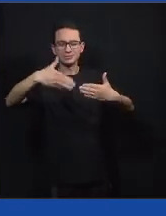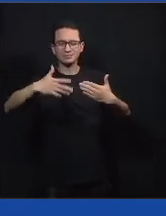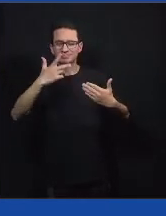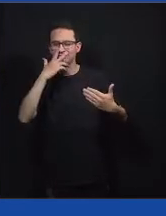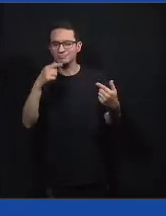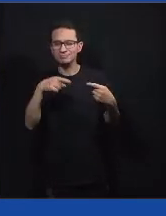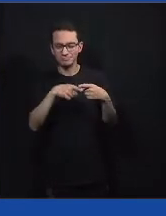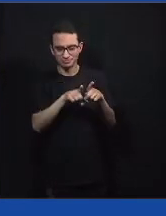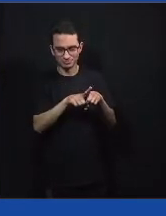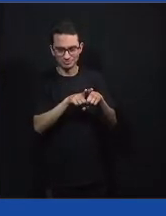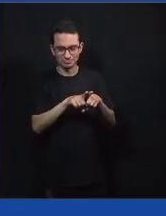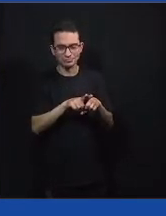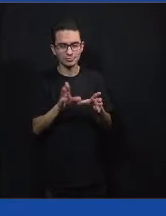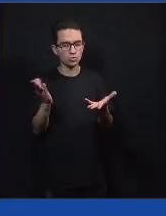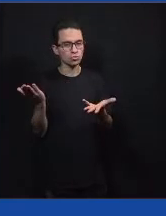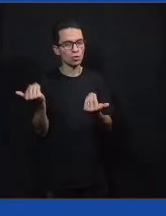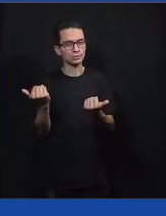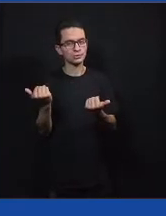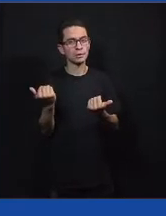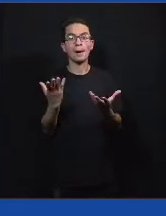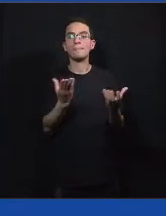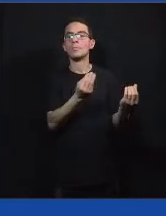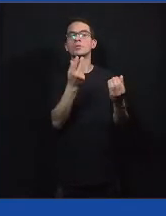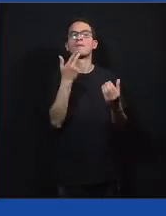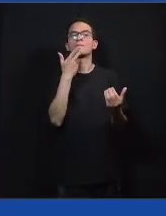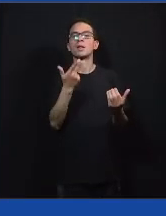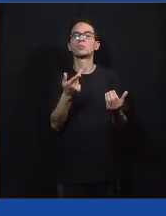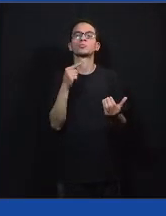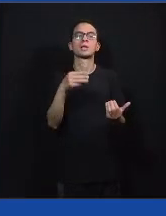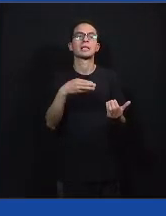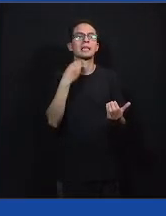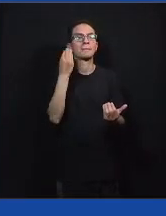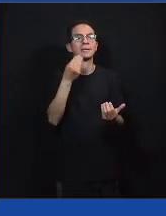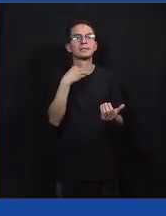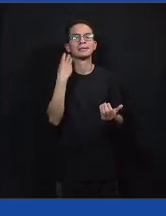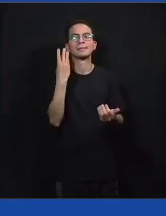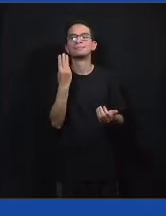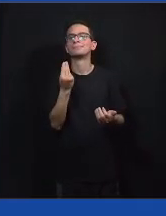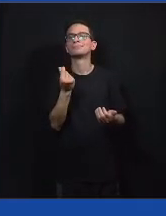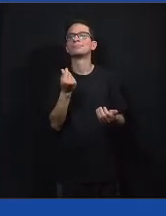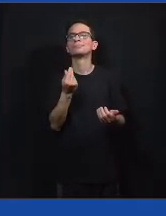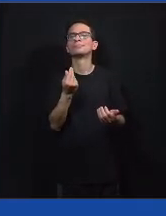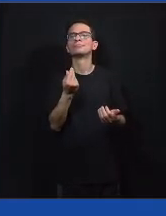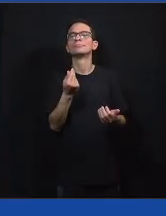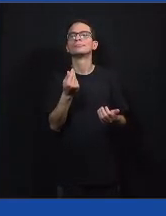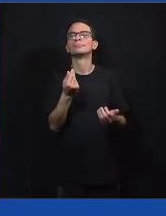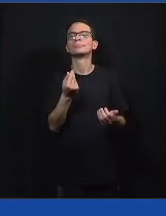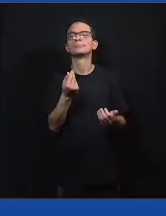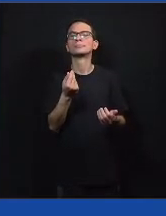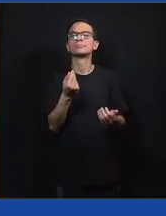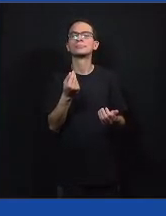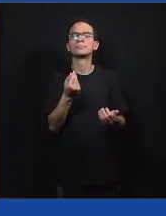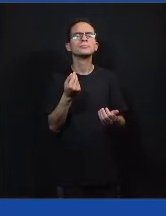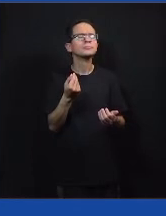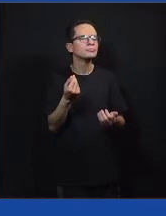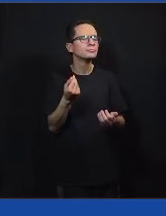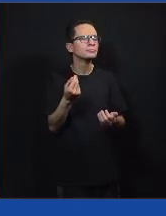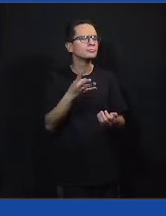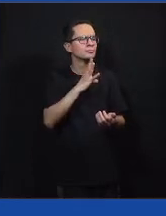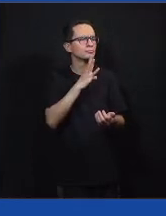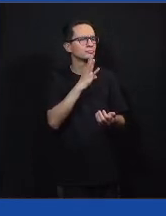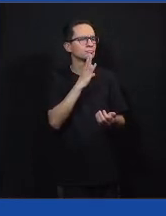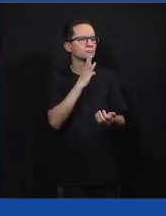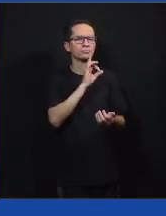muitos deles falaram sobre a experiência de conhecer juventudes que eles não conheciam. Então, o jovem da